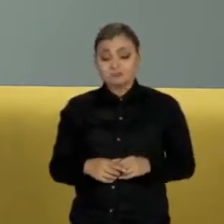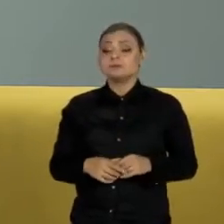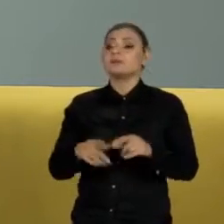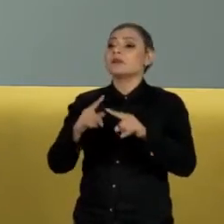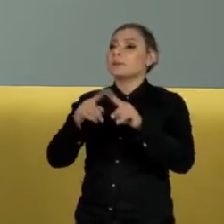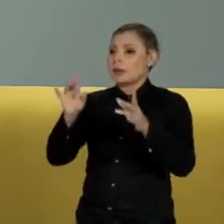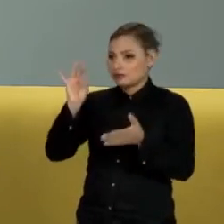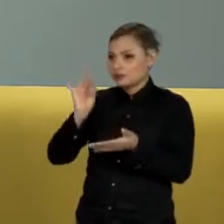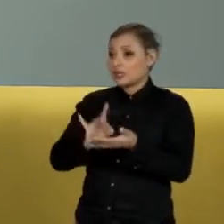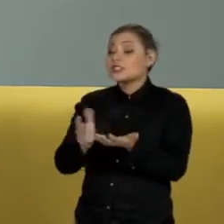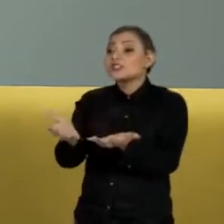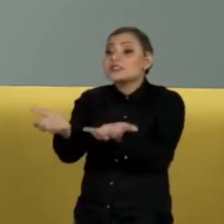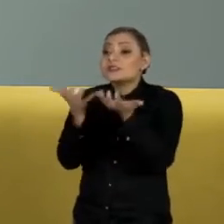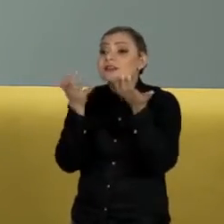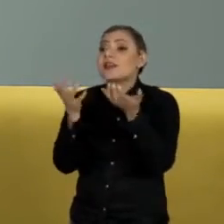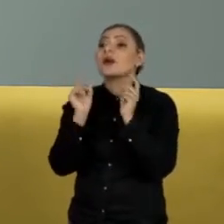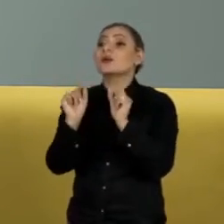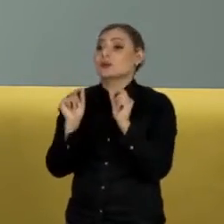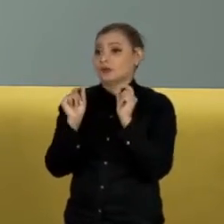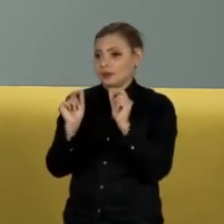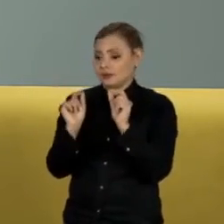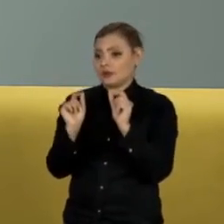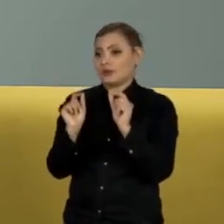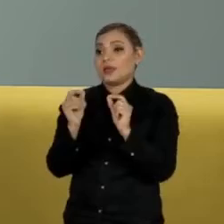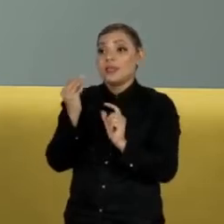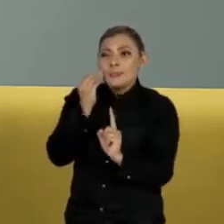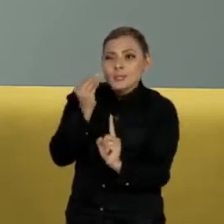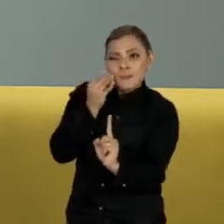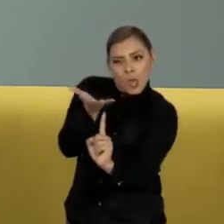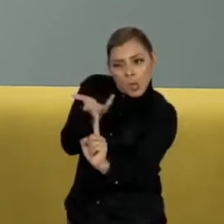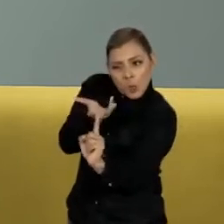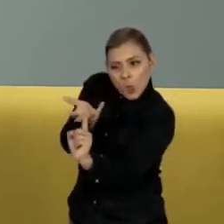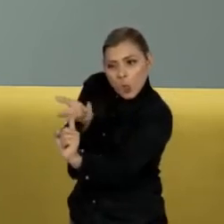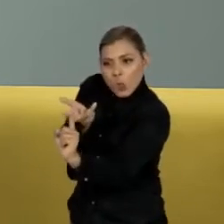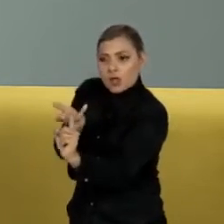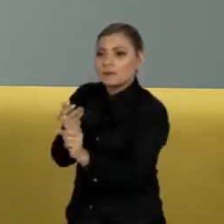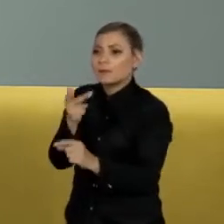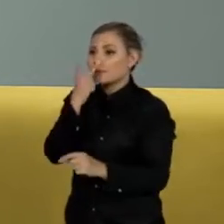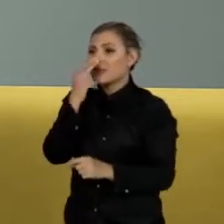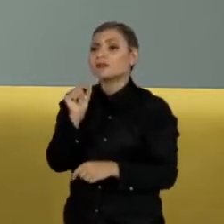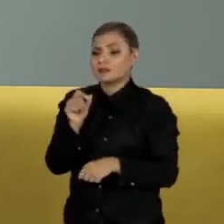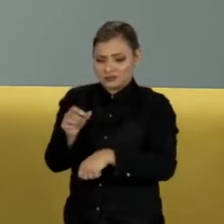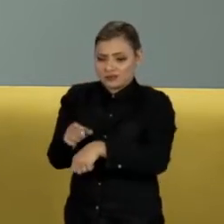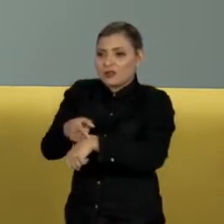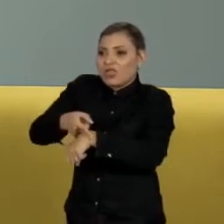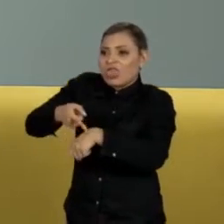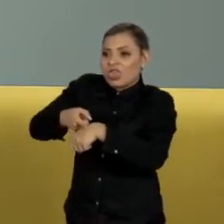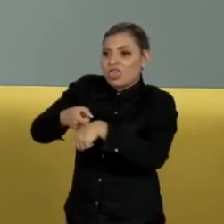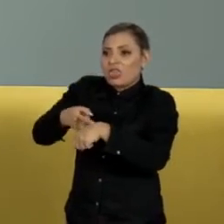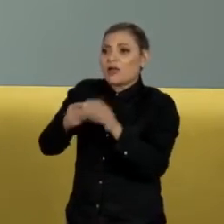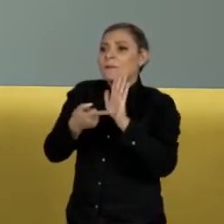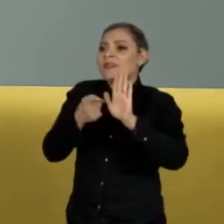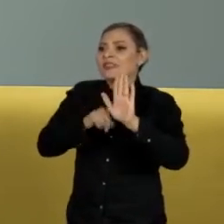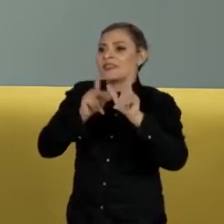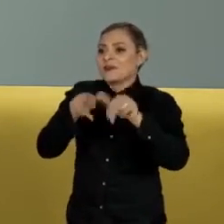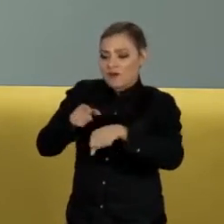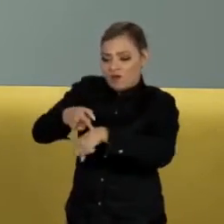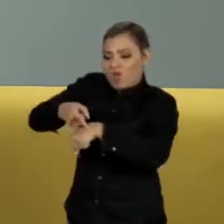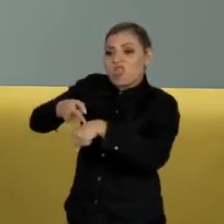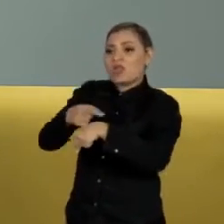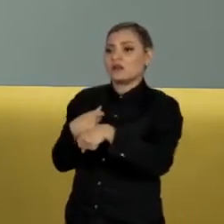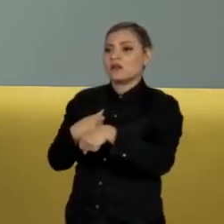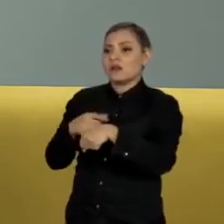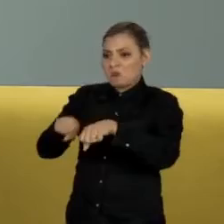cogitando? Na realidade, se está tentando pegar um esparadrapo e colocar numa fratura exposta.